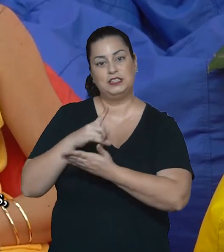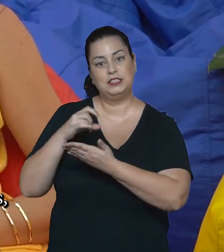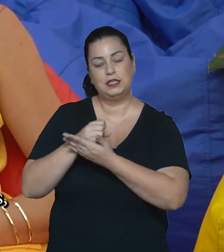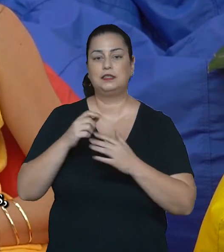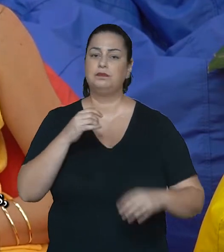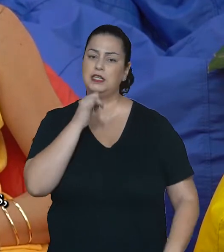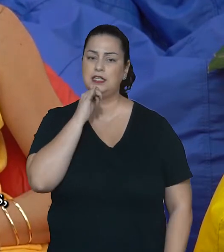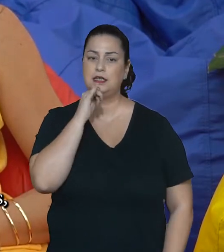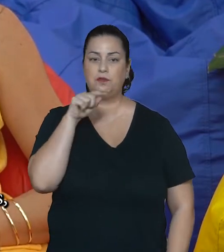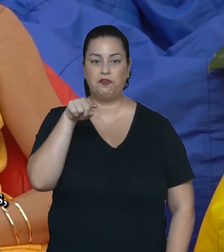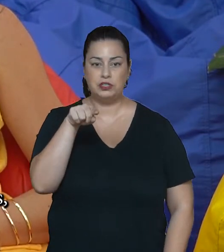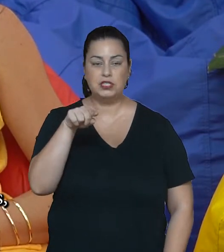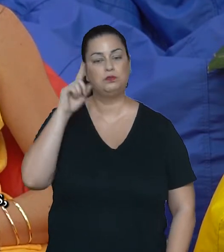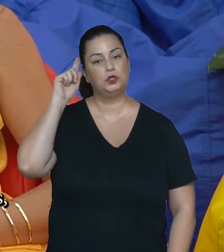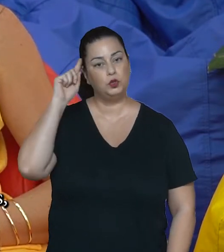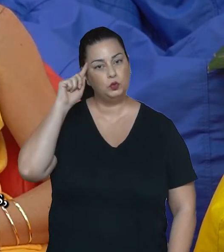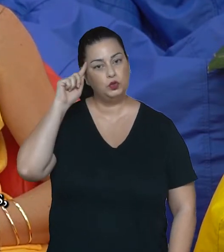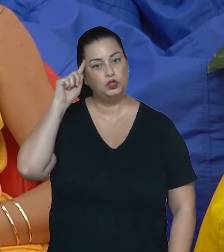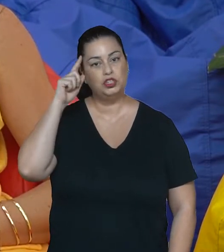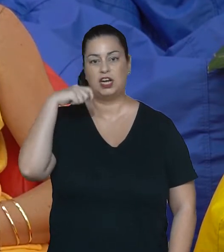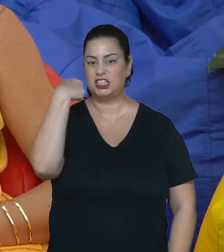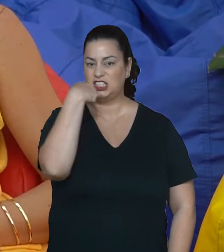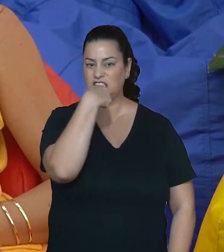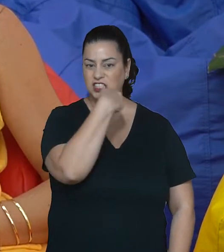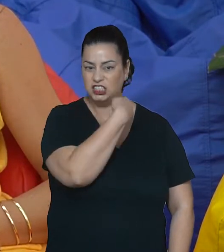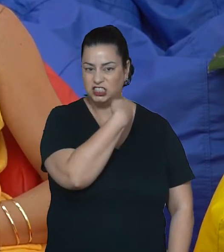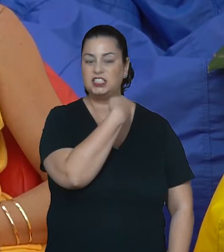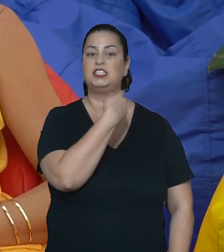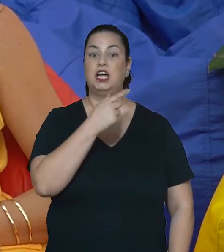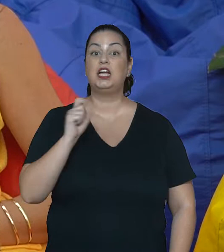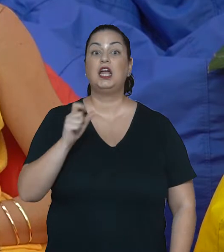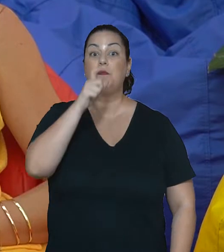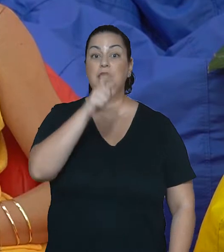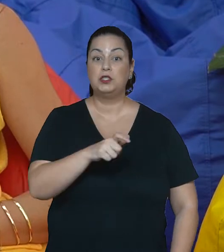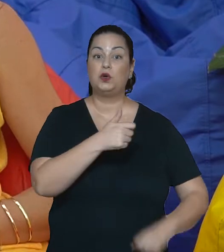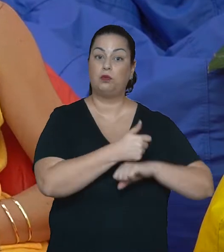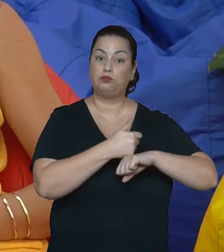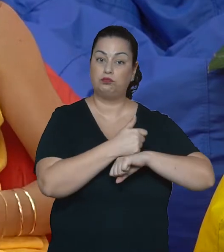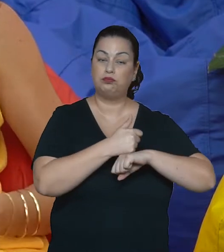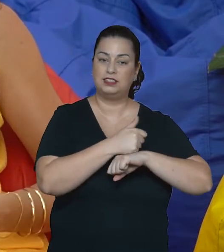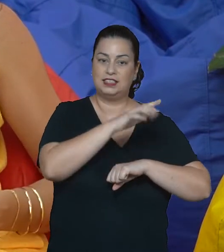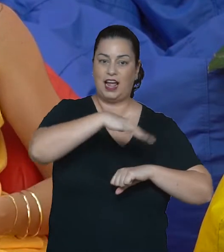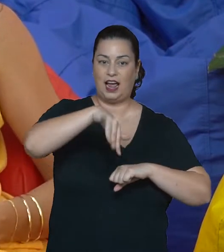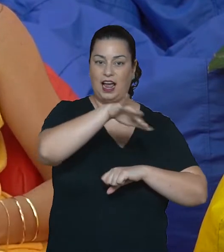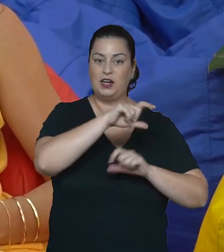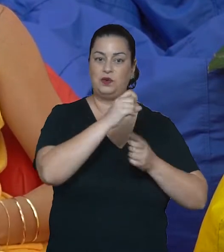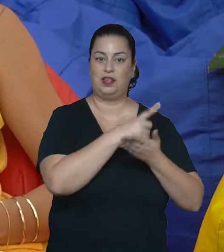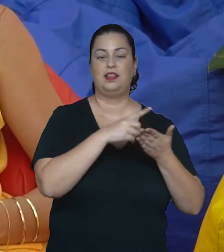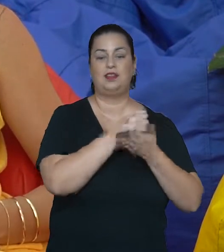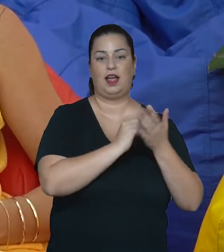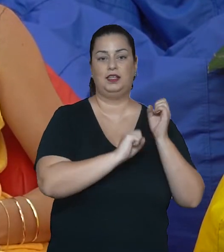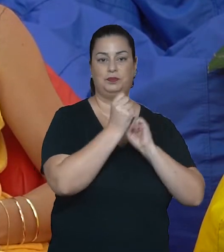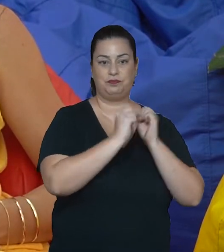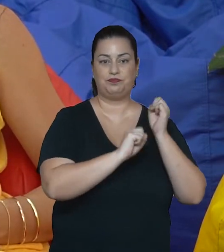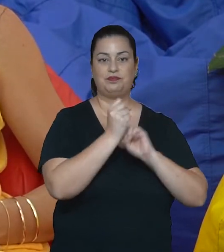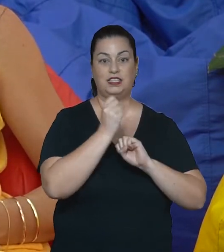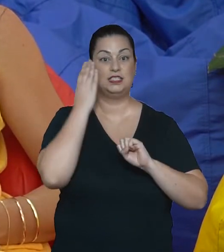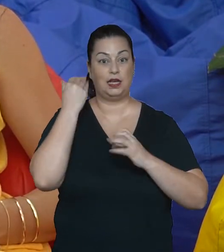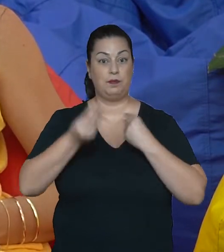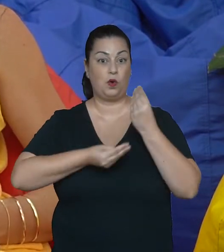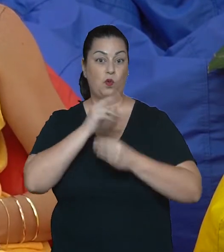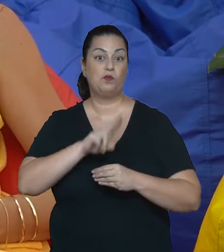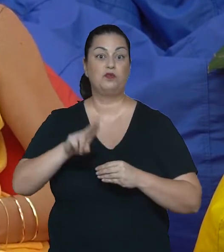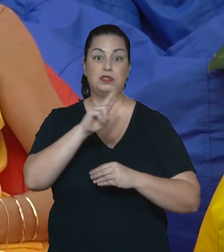quando vamos escovar os dentes, a escova de dentes é pensada por designers de produtos ou designers industriais, que se preocupam com a